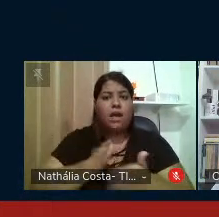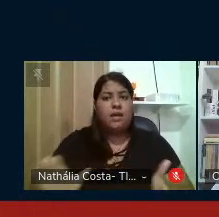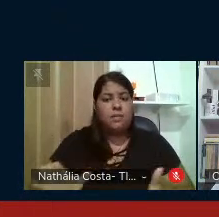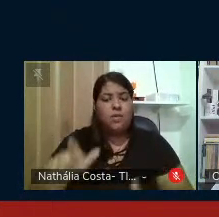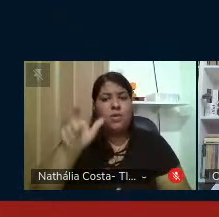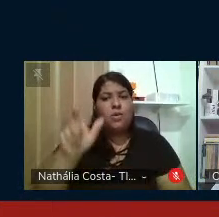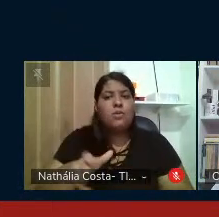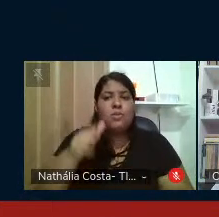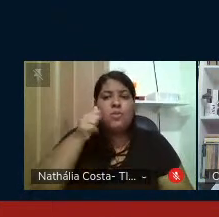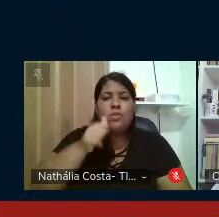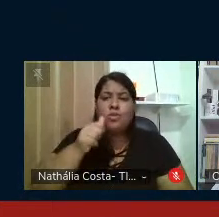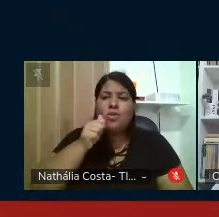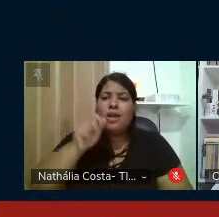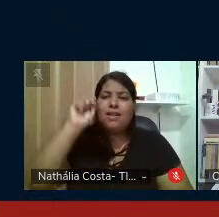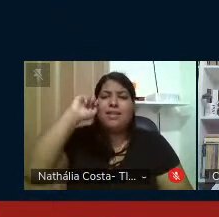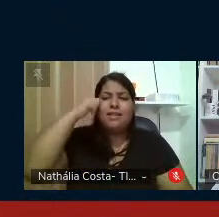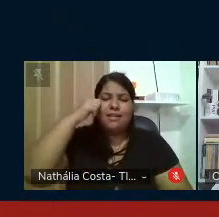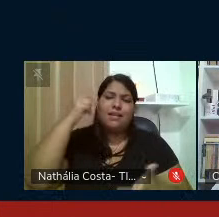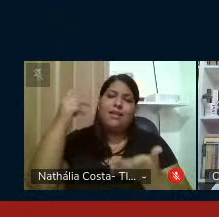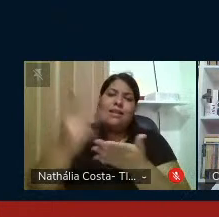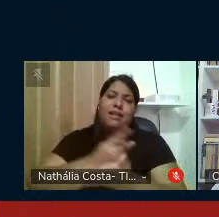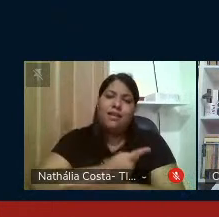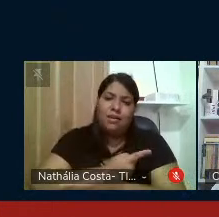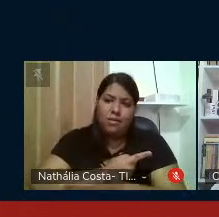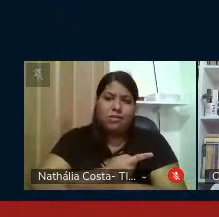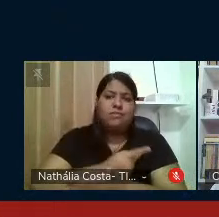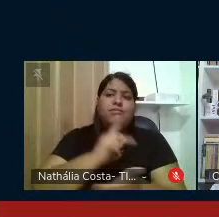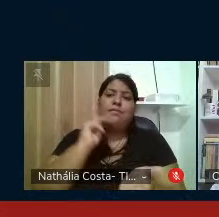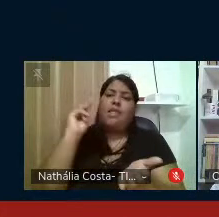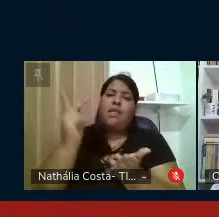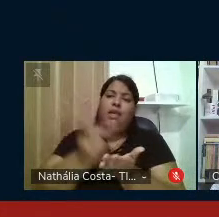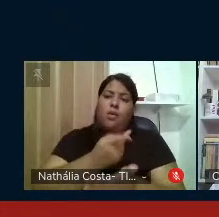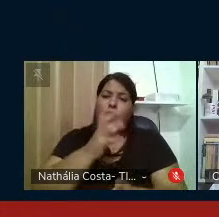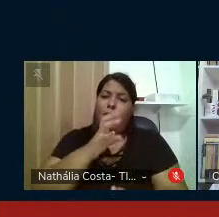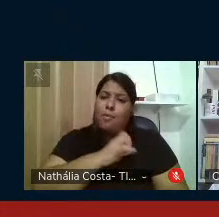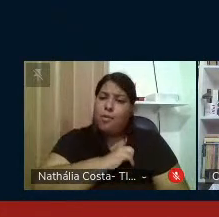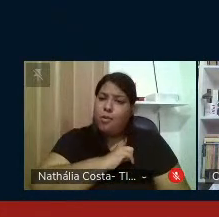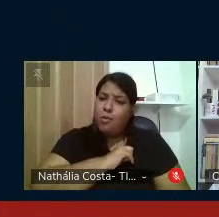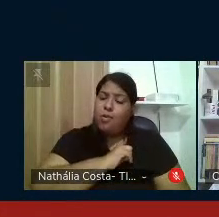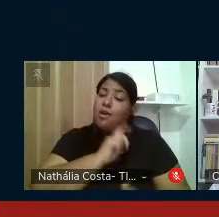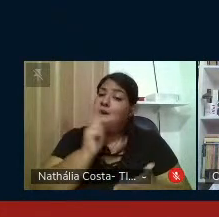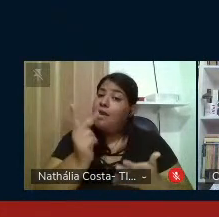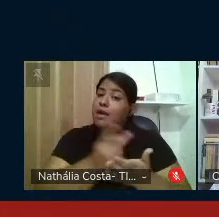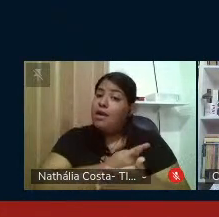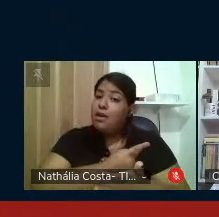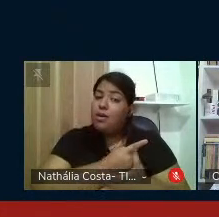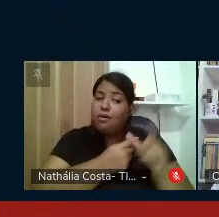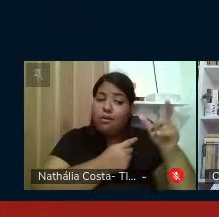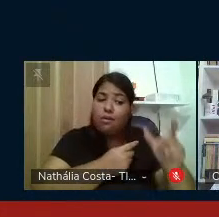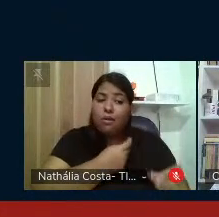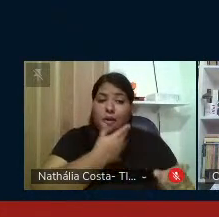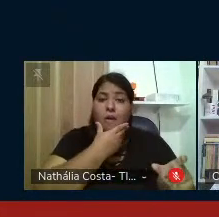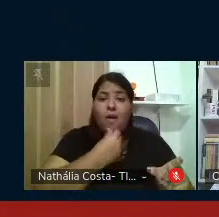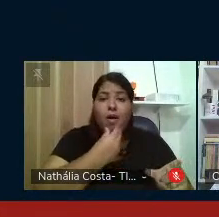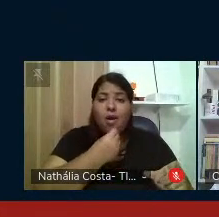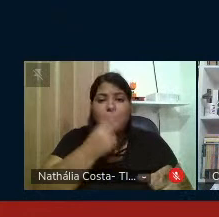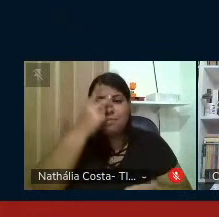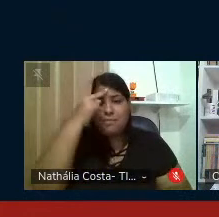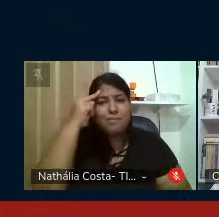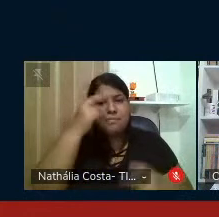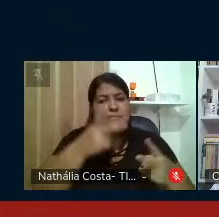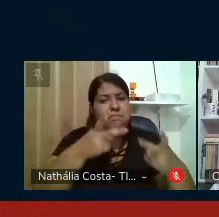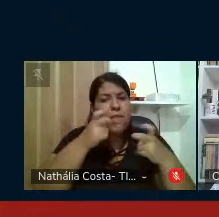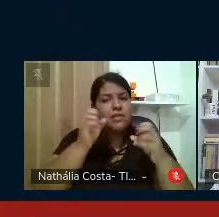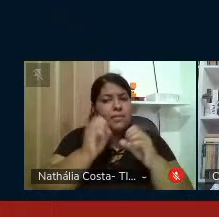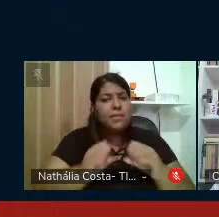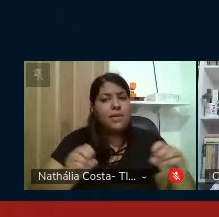mais uma mulata triste que errou, errou na dose, errou no amor, Joana errou de João, ninguém notou, ninguém morou na